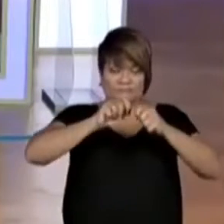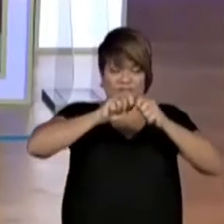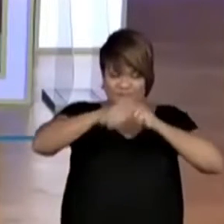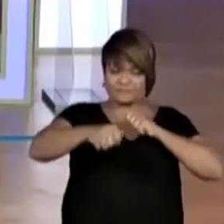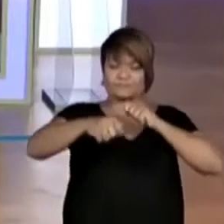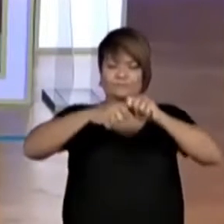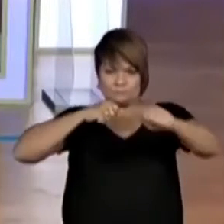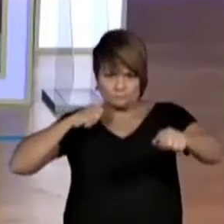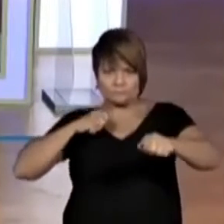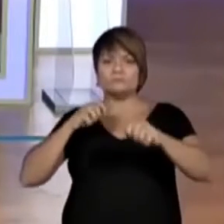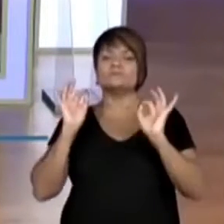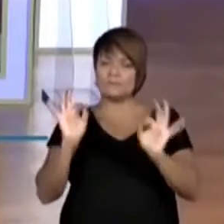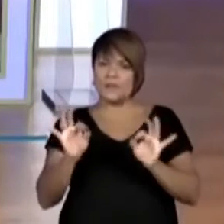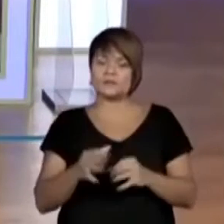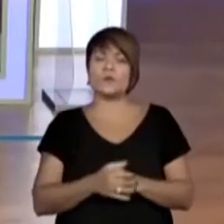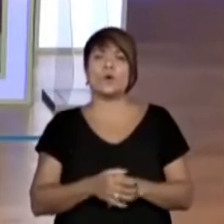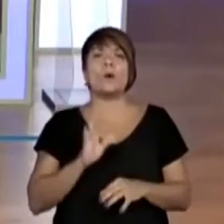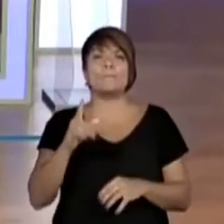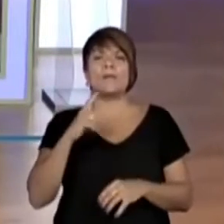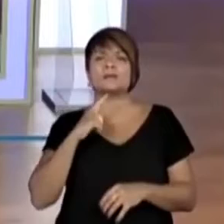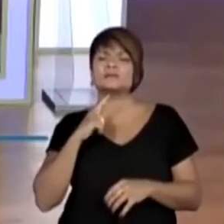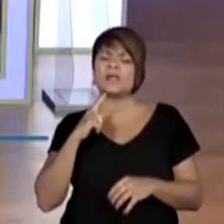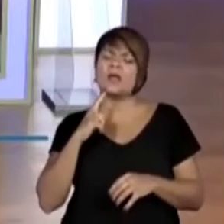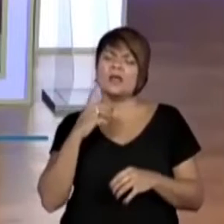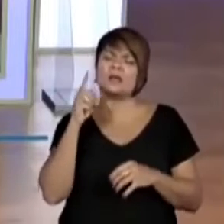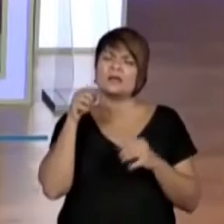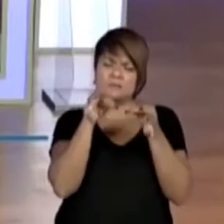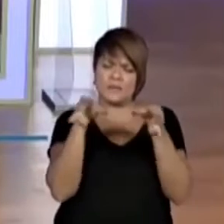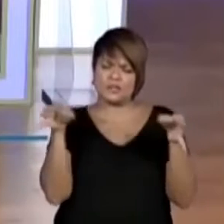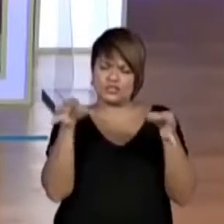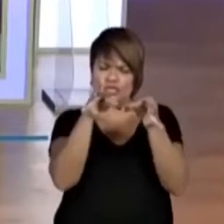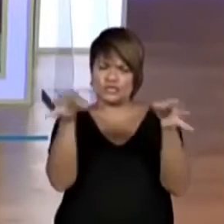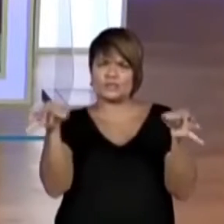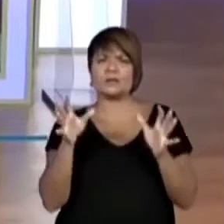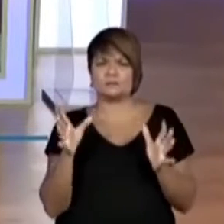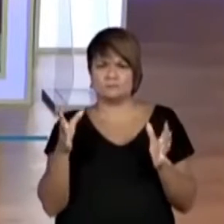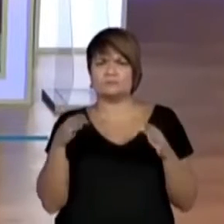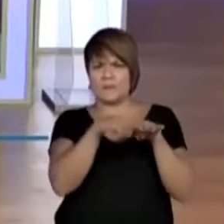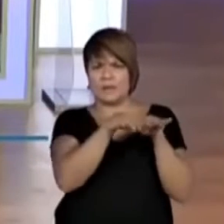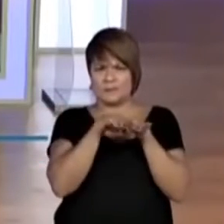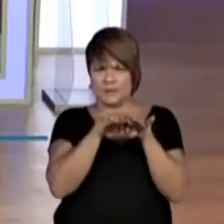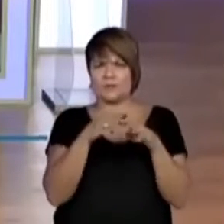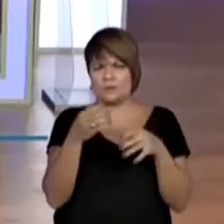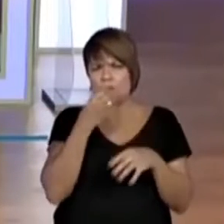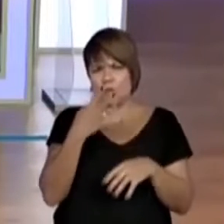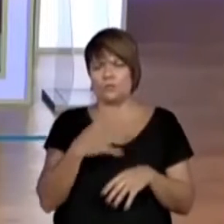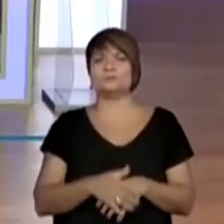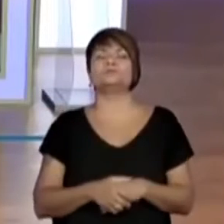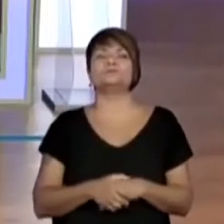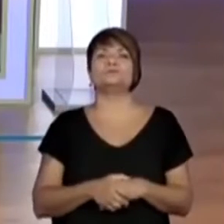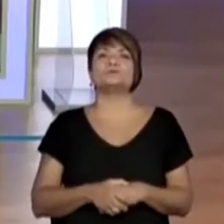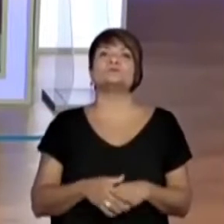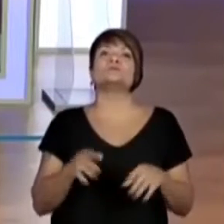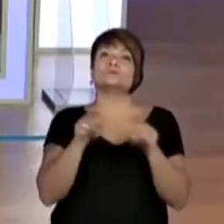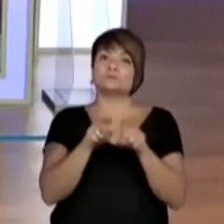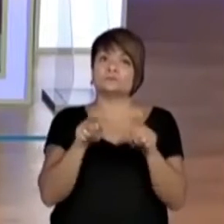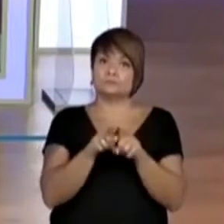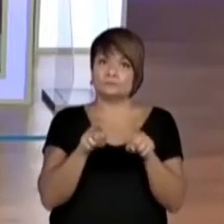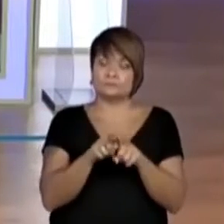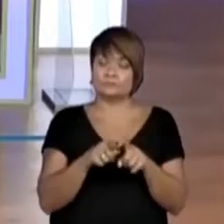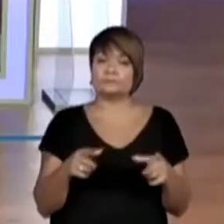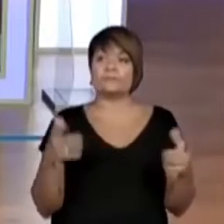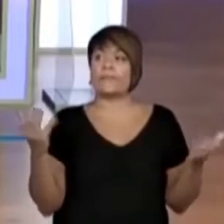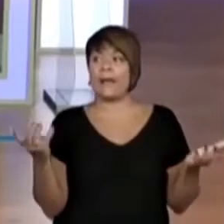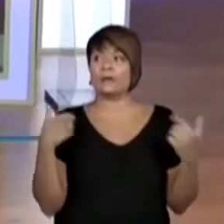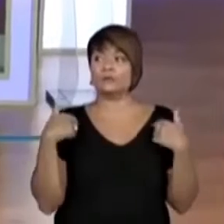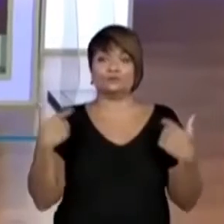medida padrão para conseguir fazer a sua boneca. Ah, professora, é legal também a gente falar que, ah, eu